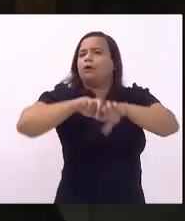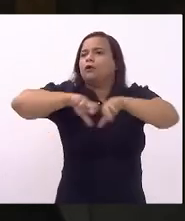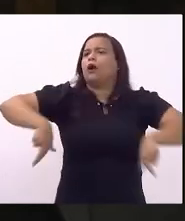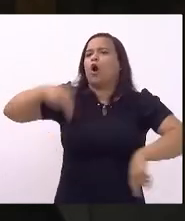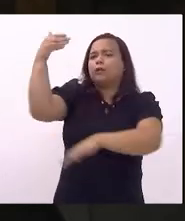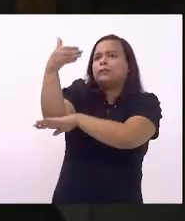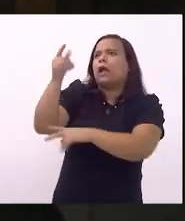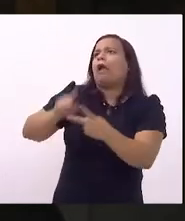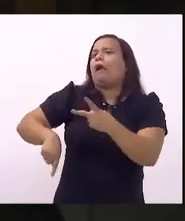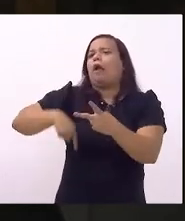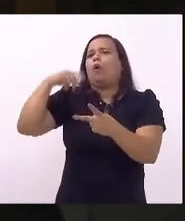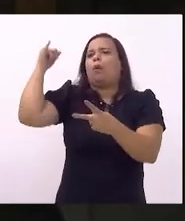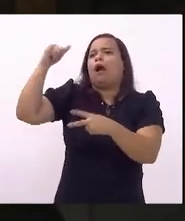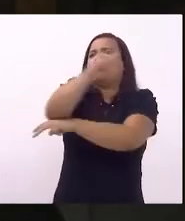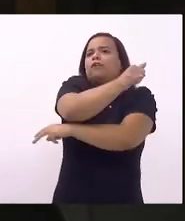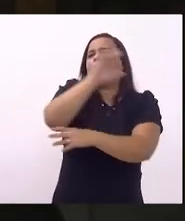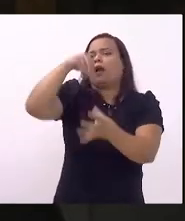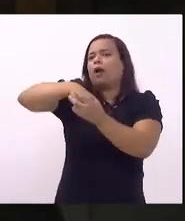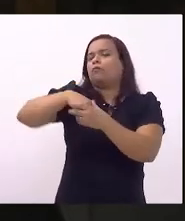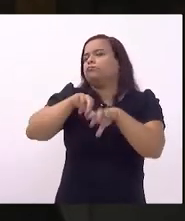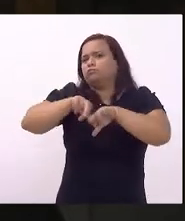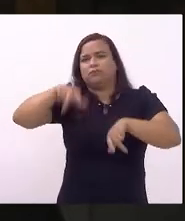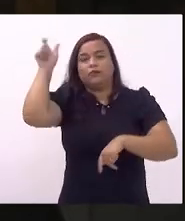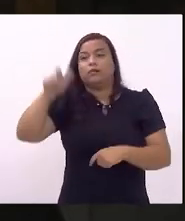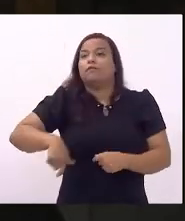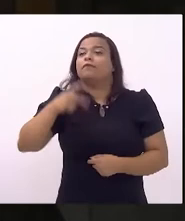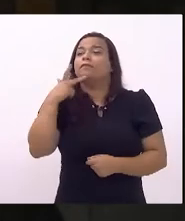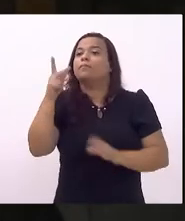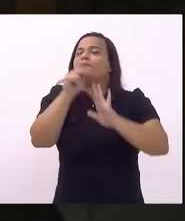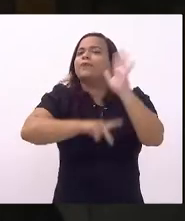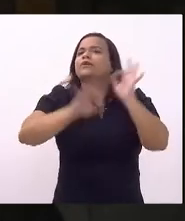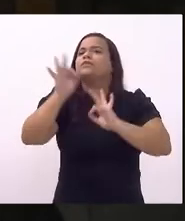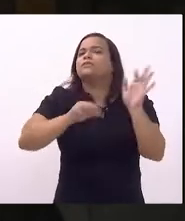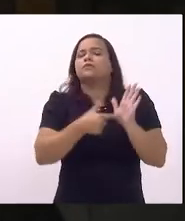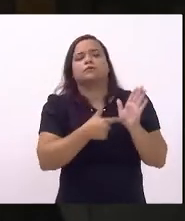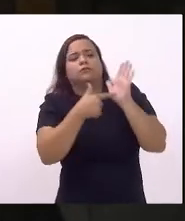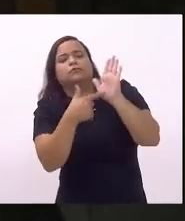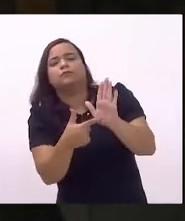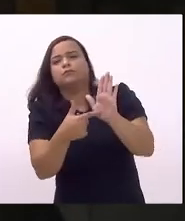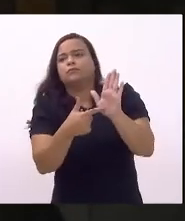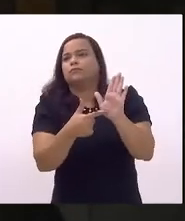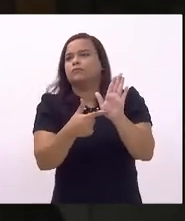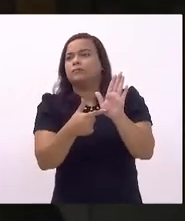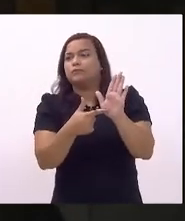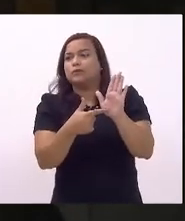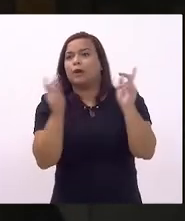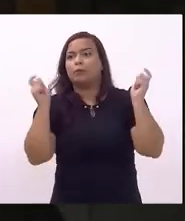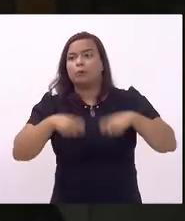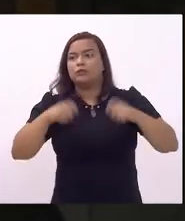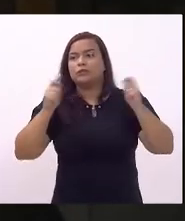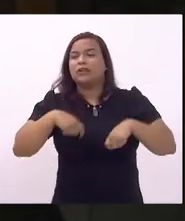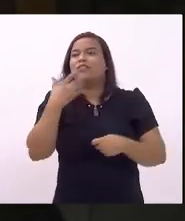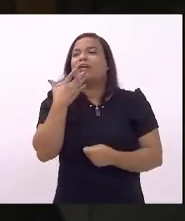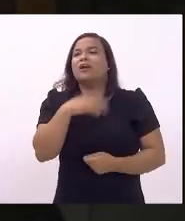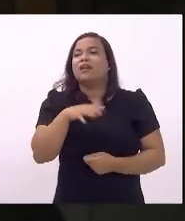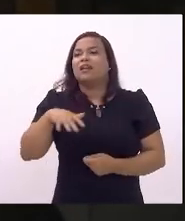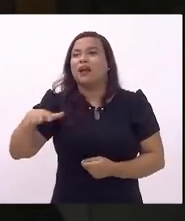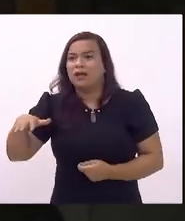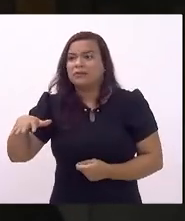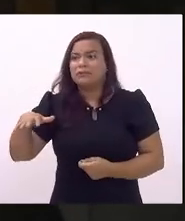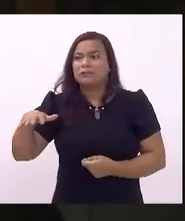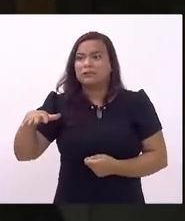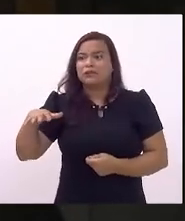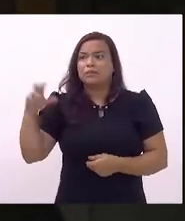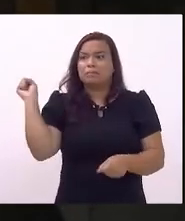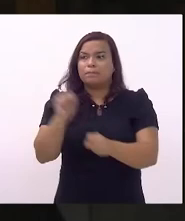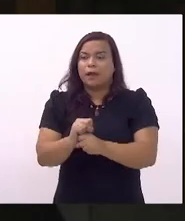esse ministro apresentou como principais projetos para discussão a possibilidade das crianças saírem da escola